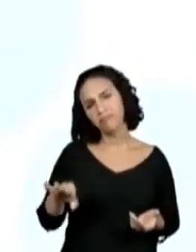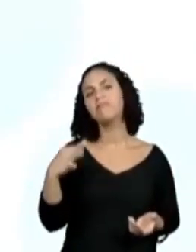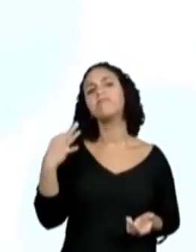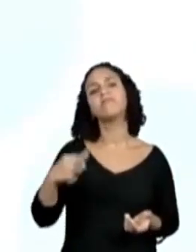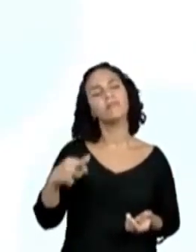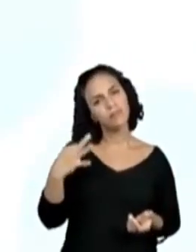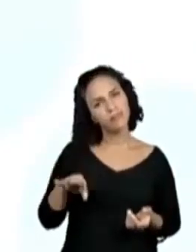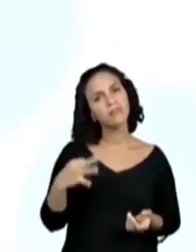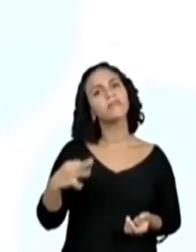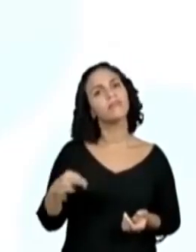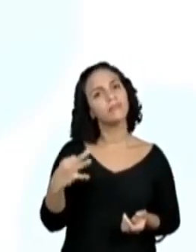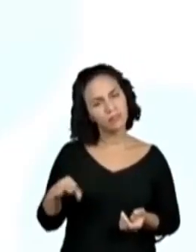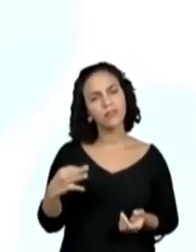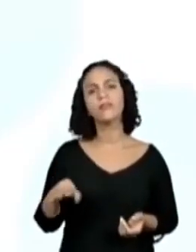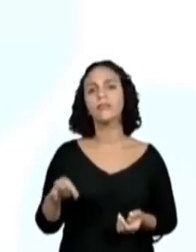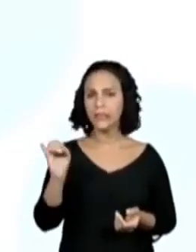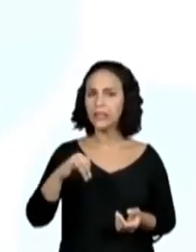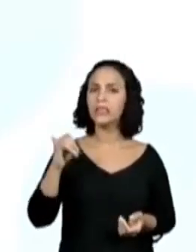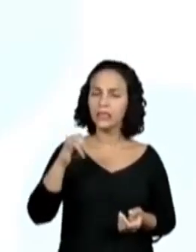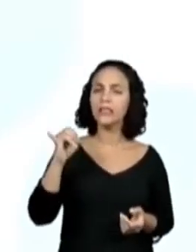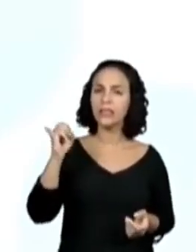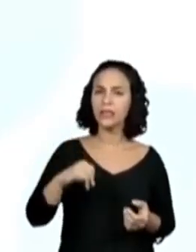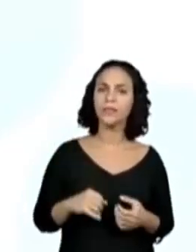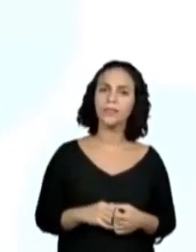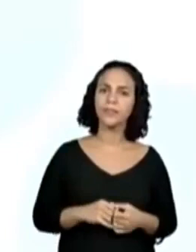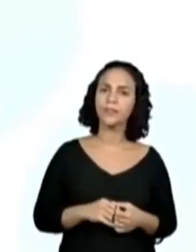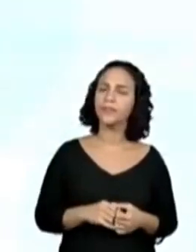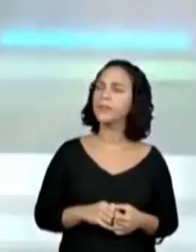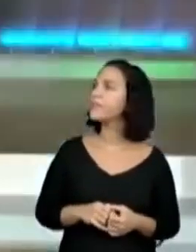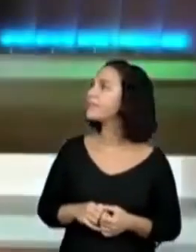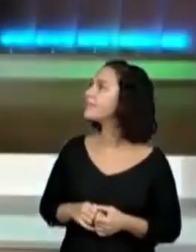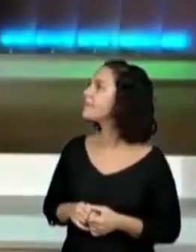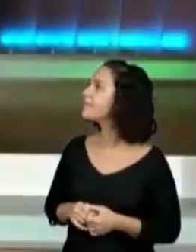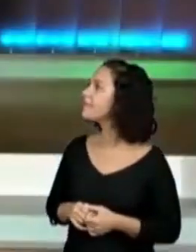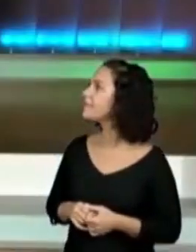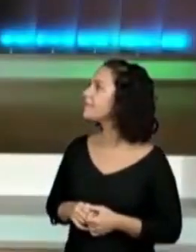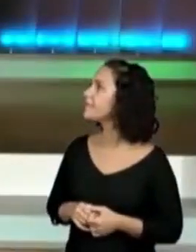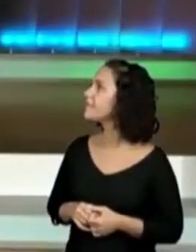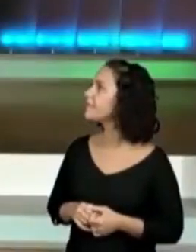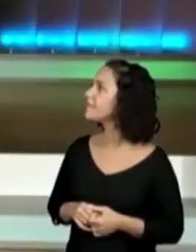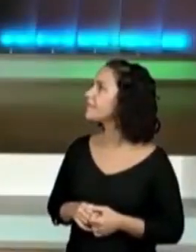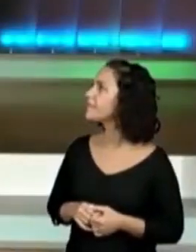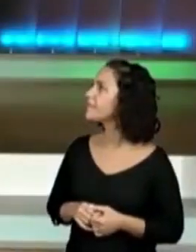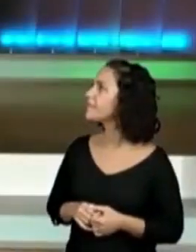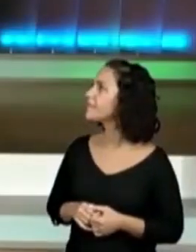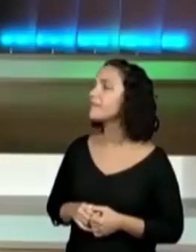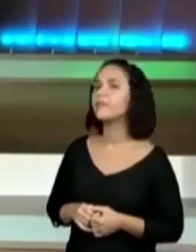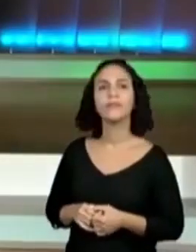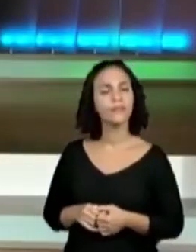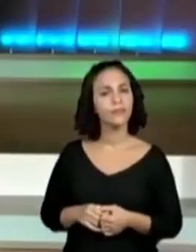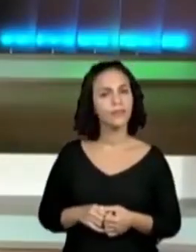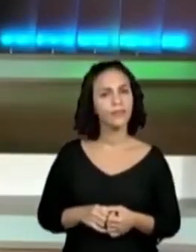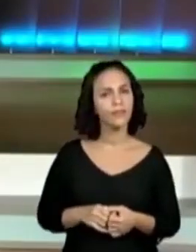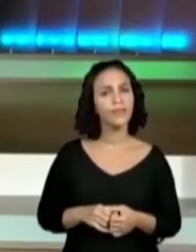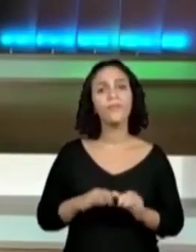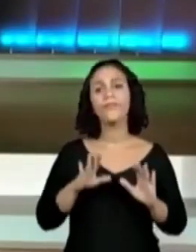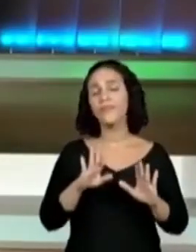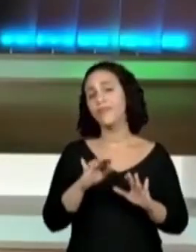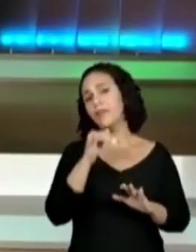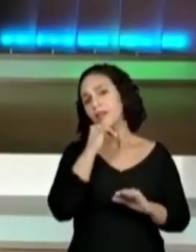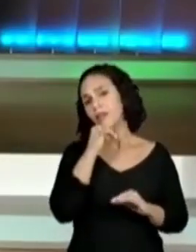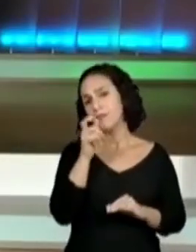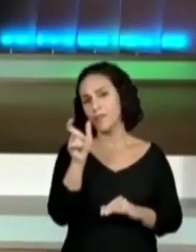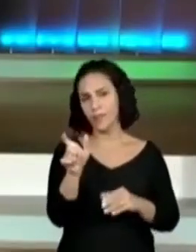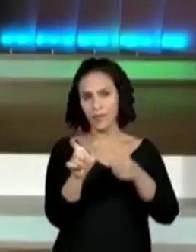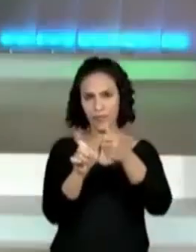professora Edilane, ó. Já tá assim. Com certeza. Isso que é legal. E aí? Ah, eu posso começar. O eu teria, né? No verbete?